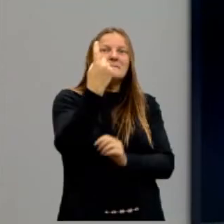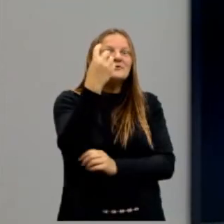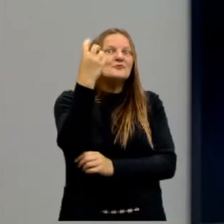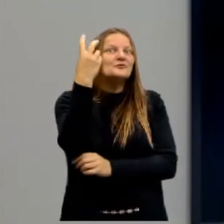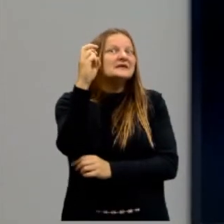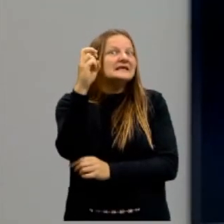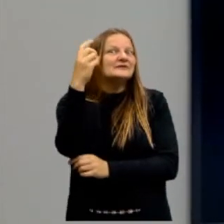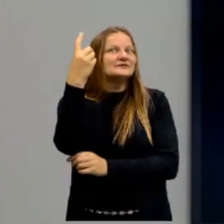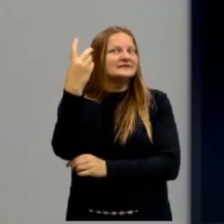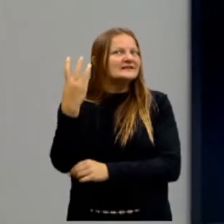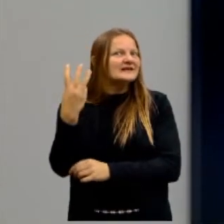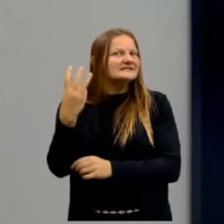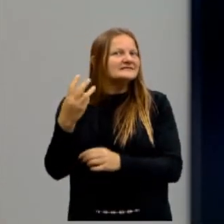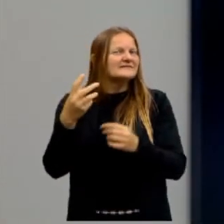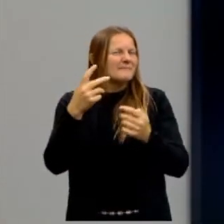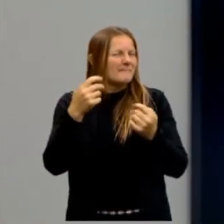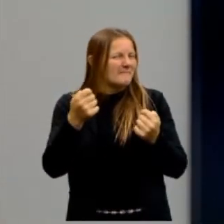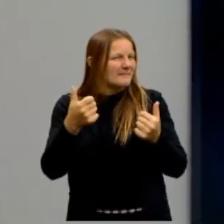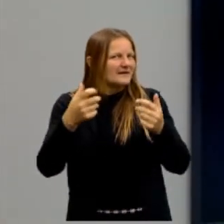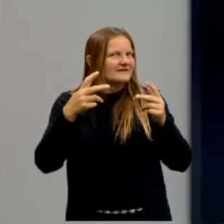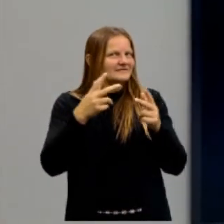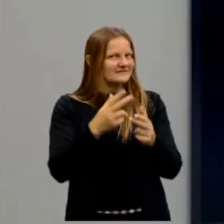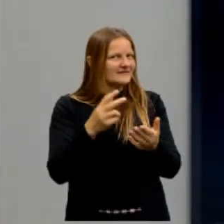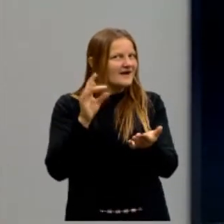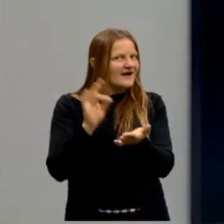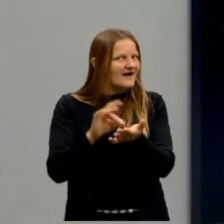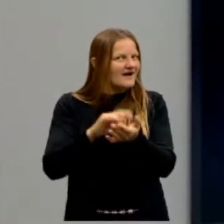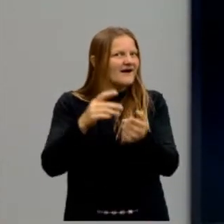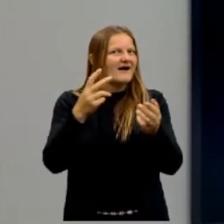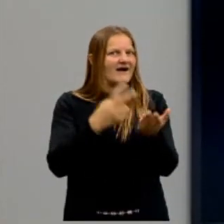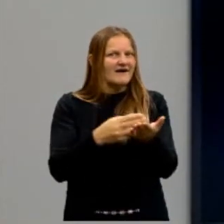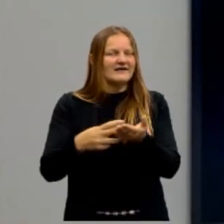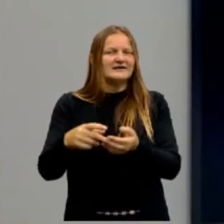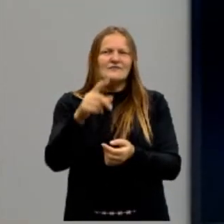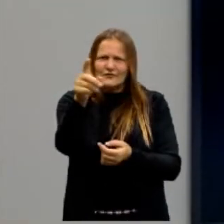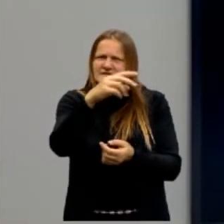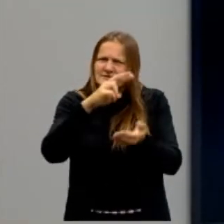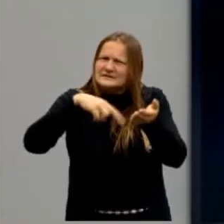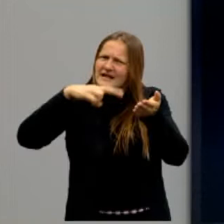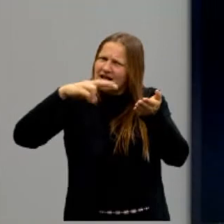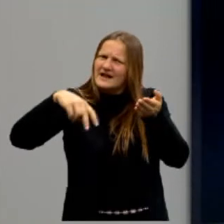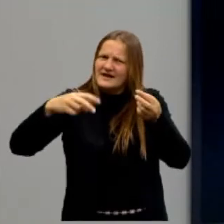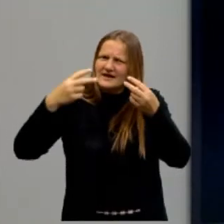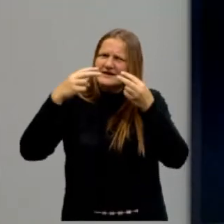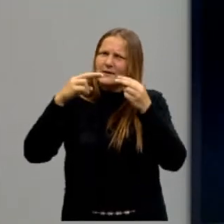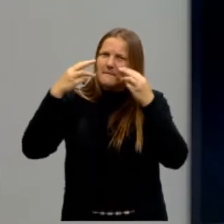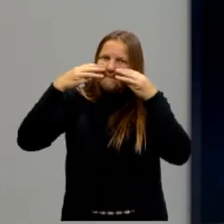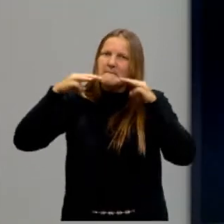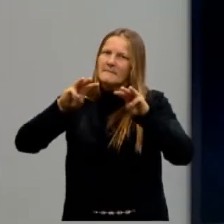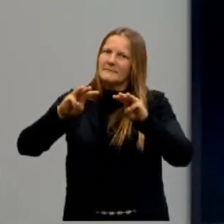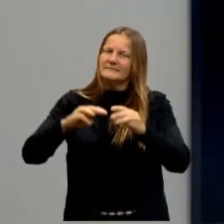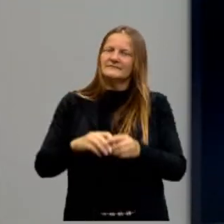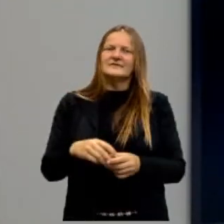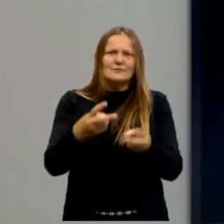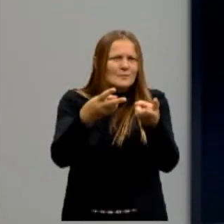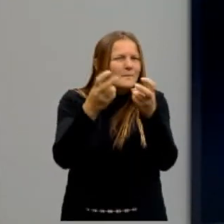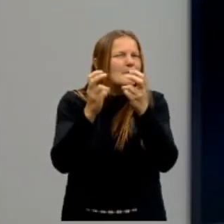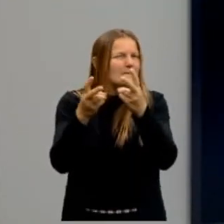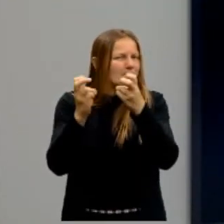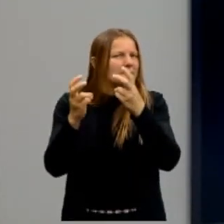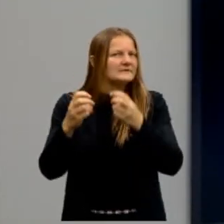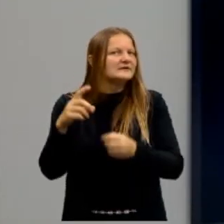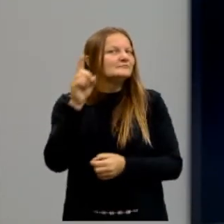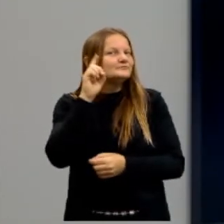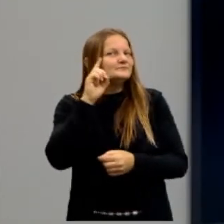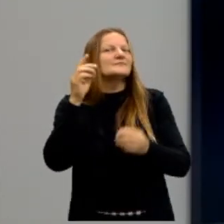muito contemporânea? Leia o Maquiavel. O príncipe, tá? O príncipe. Vocês vão perceber muita coisa do nosso